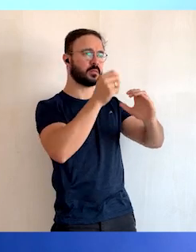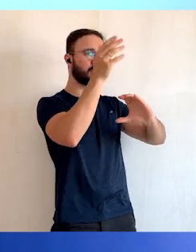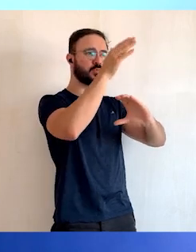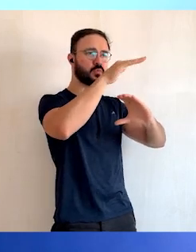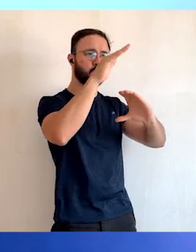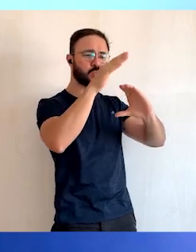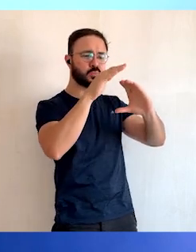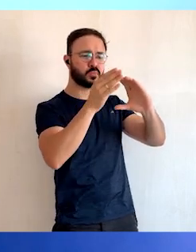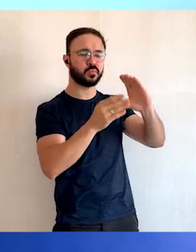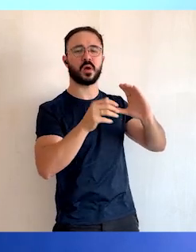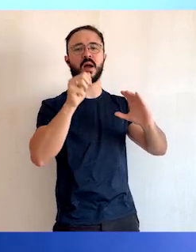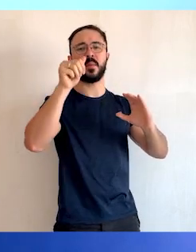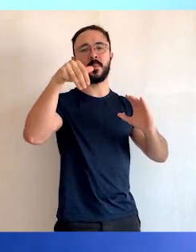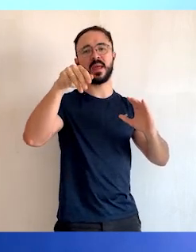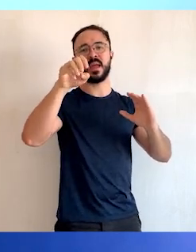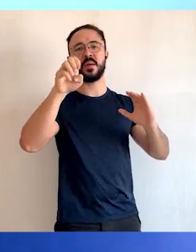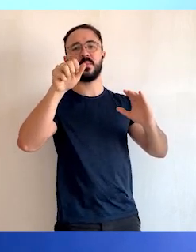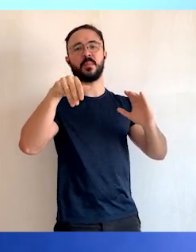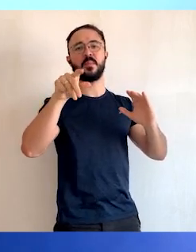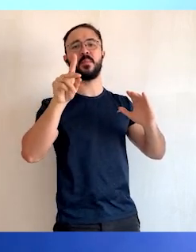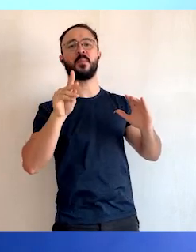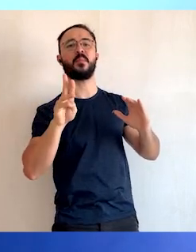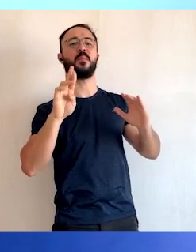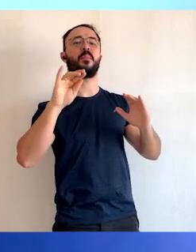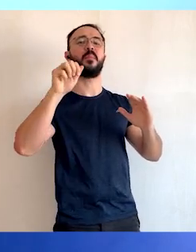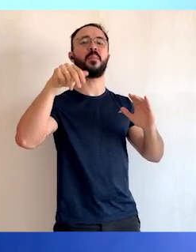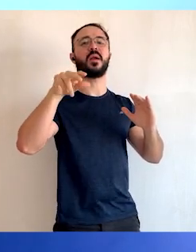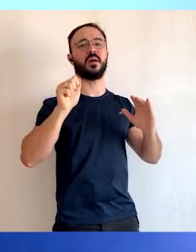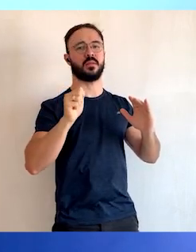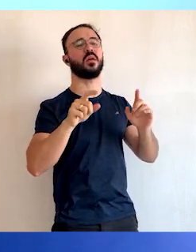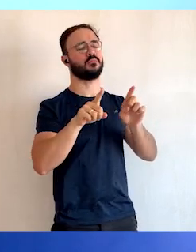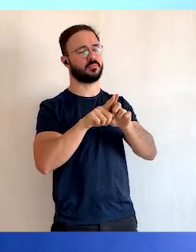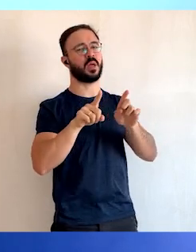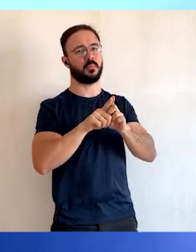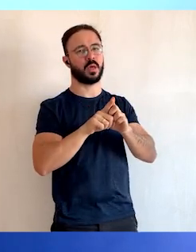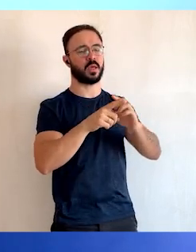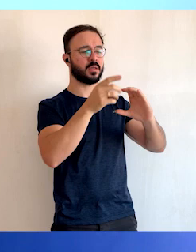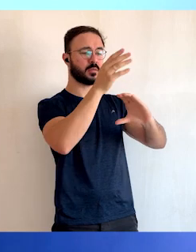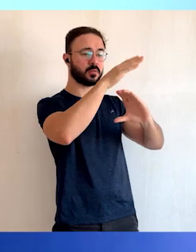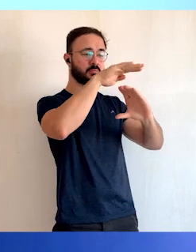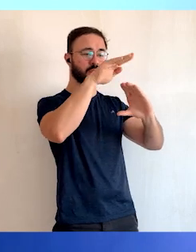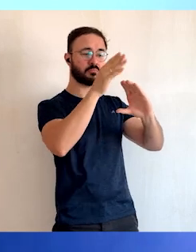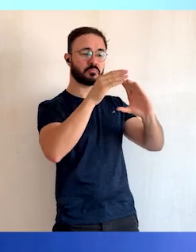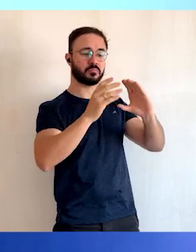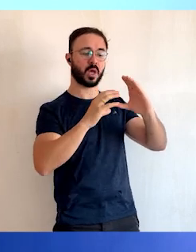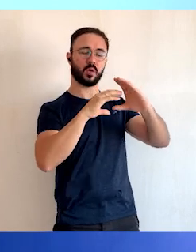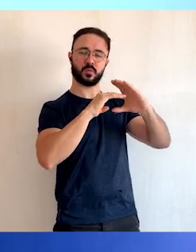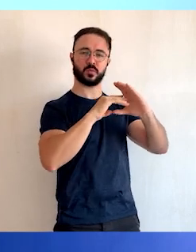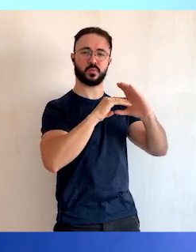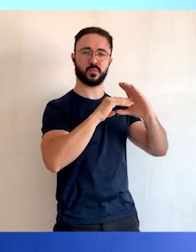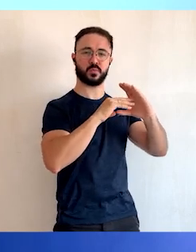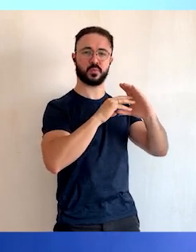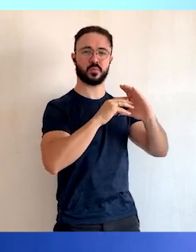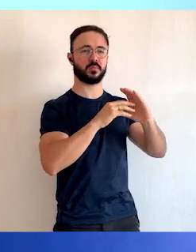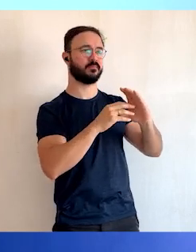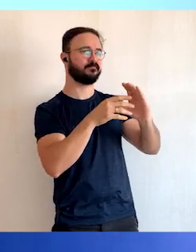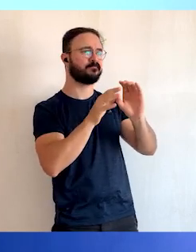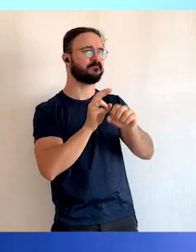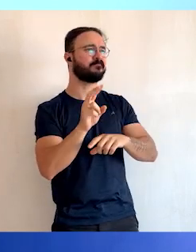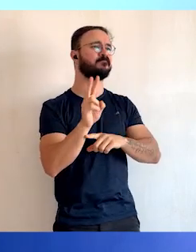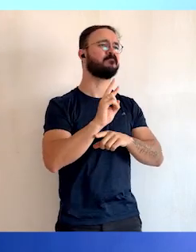membrana, que circunda a célula toda, dá o limite, a protege, porque ela